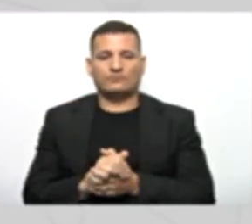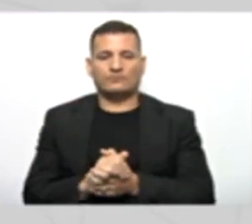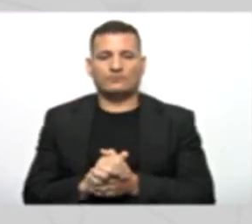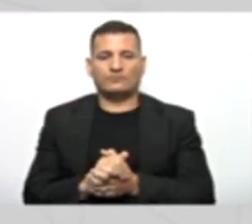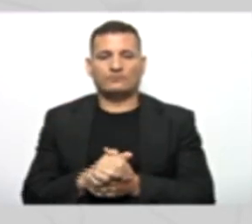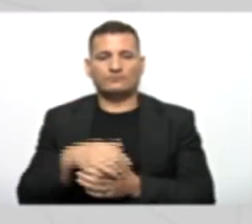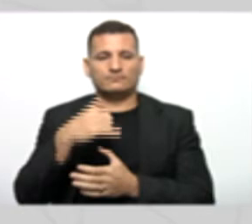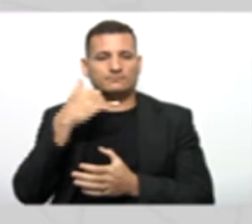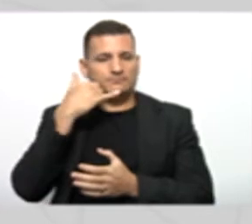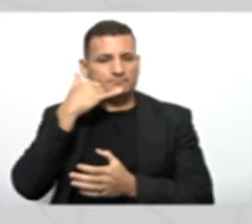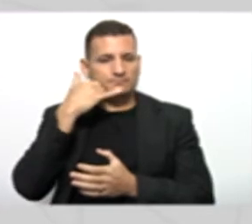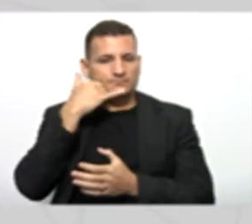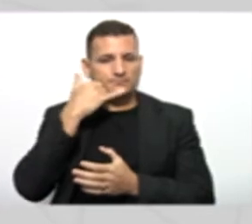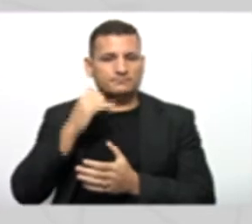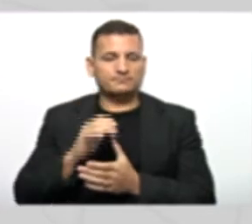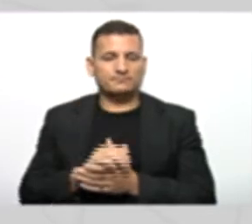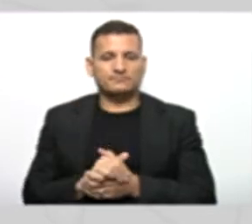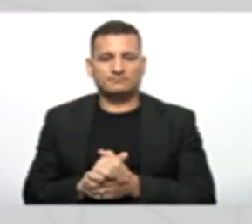Telefone Telefone